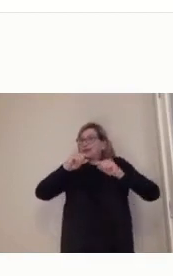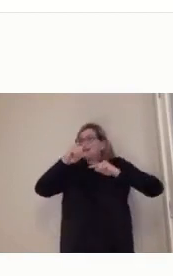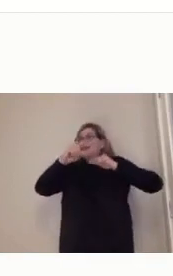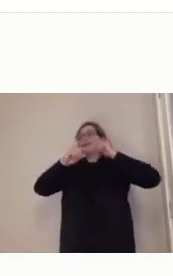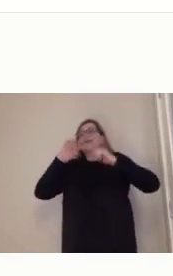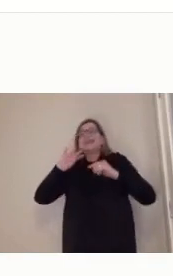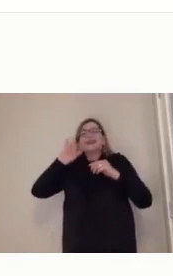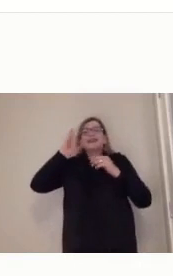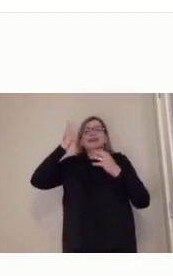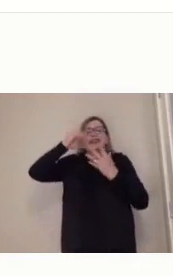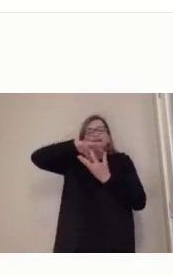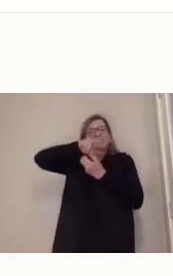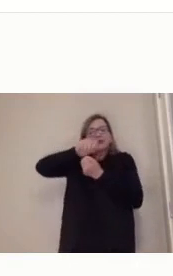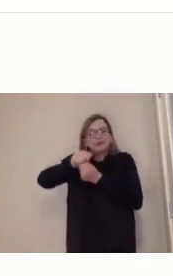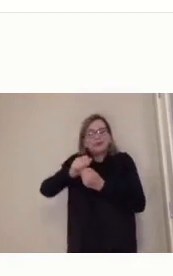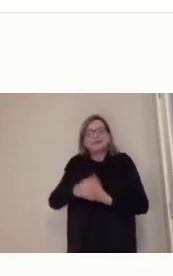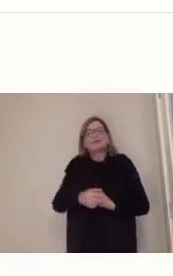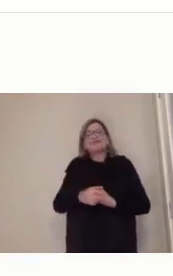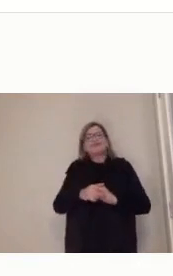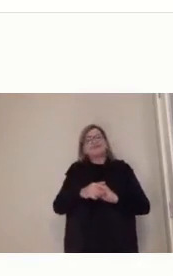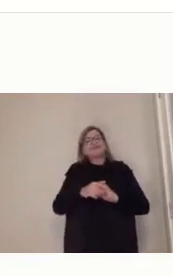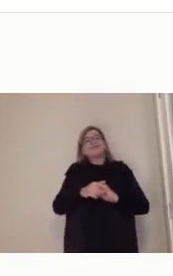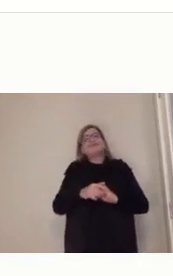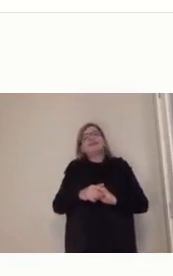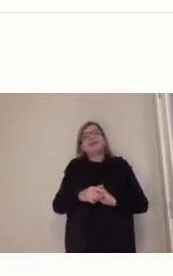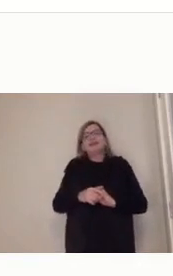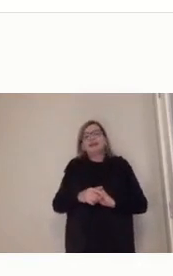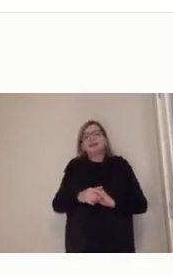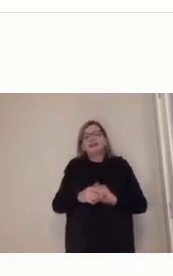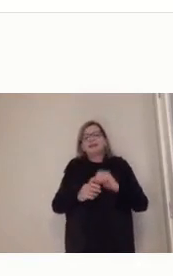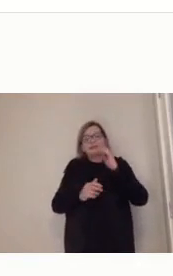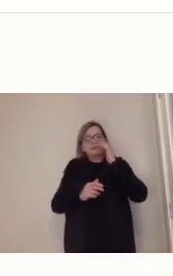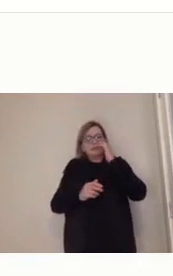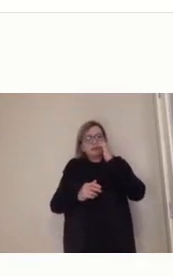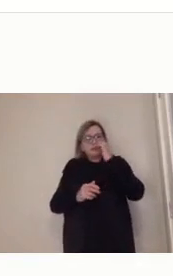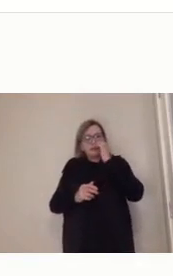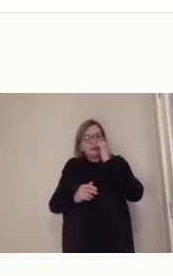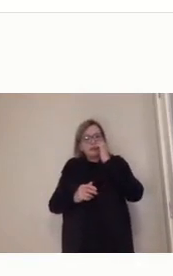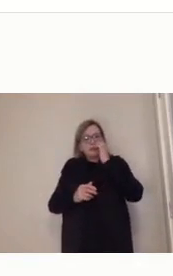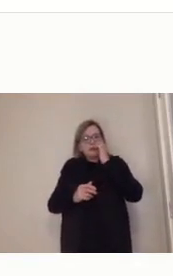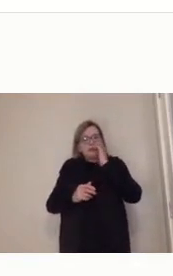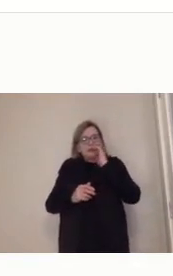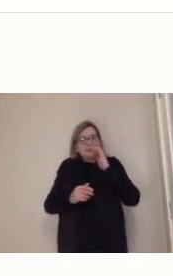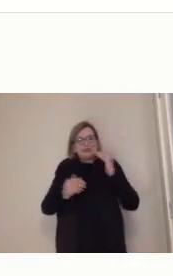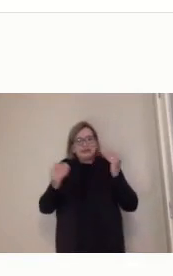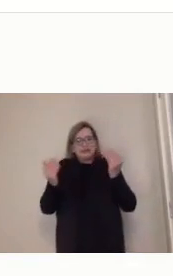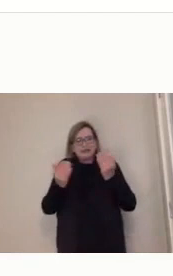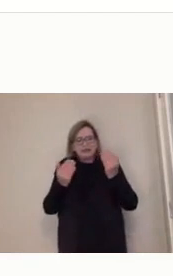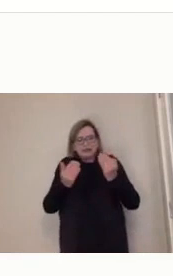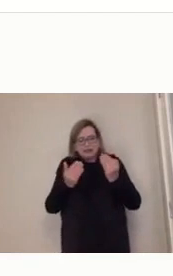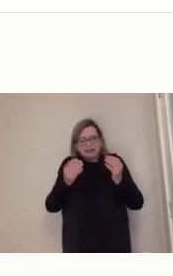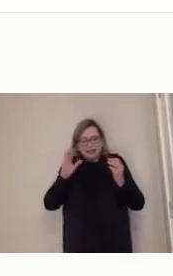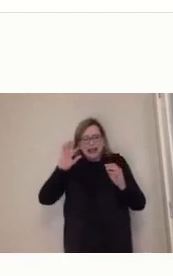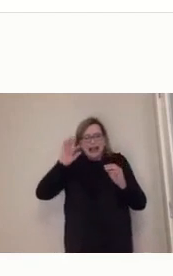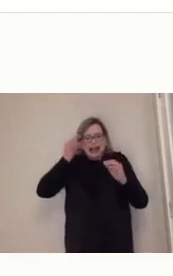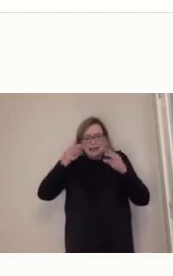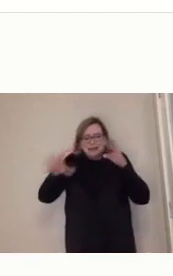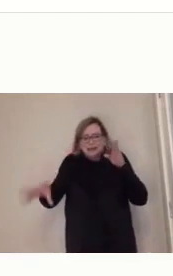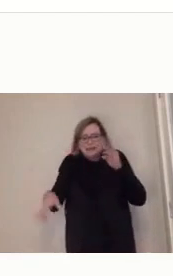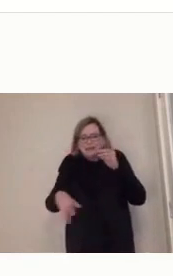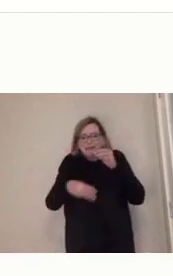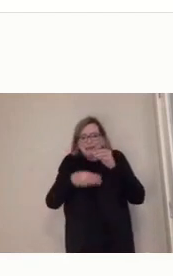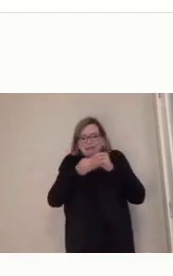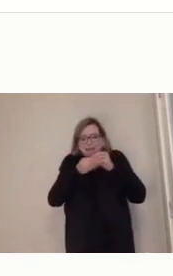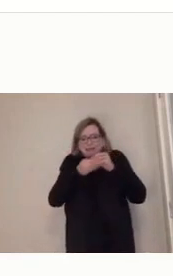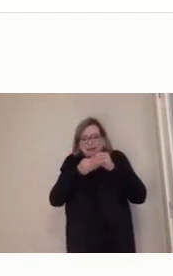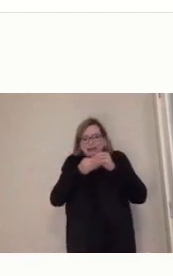acho que eu dei uma pincelada para vocês um pouquinho do que a gente discute na nossa primeira unidade, que é a unidade da Sociedade em Rede, né? E eu vou